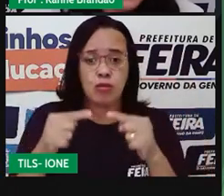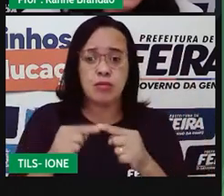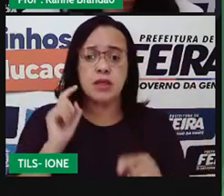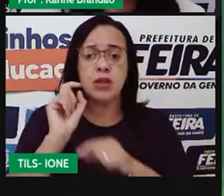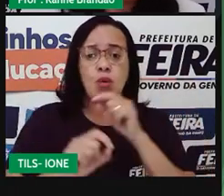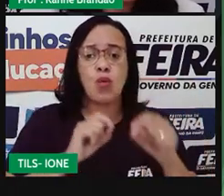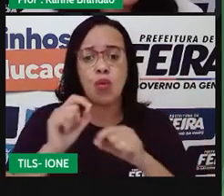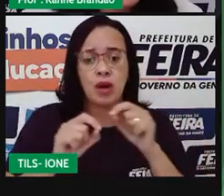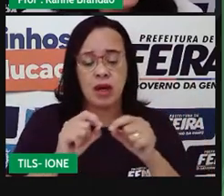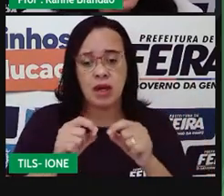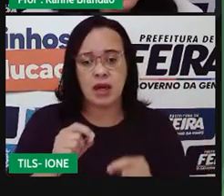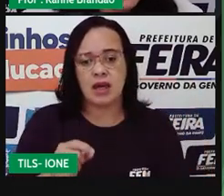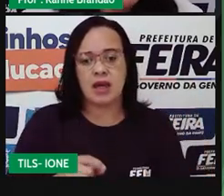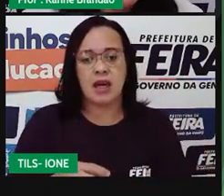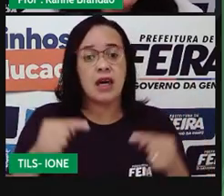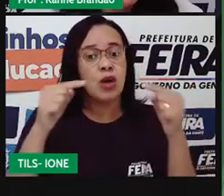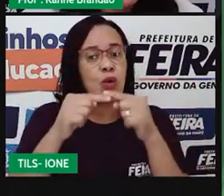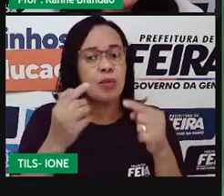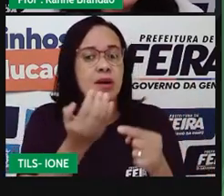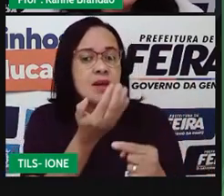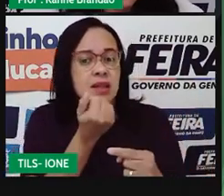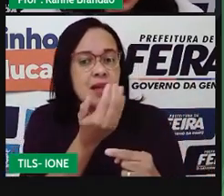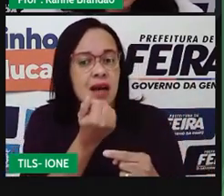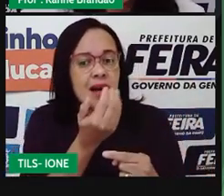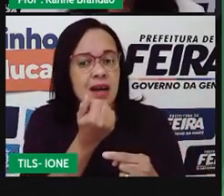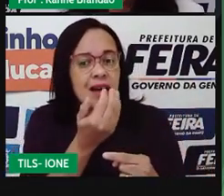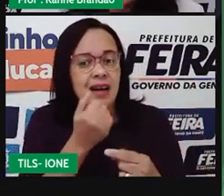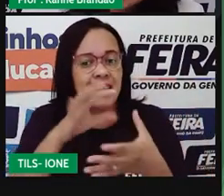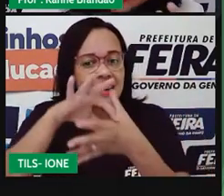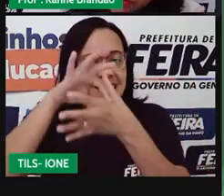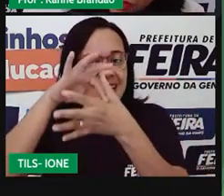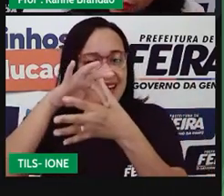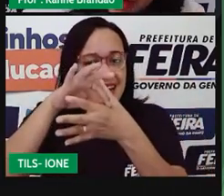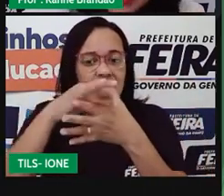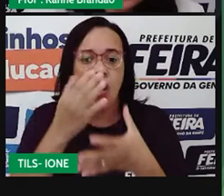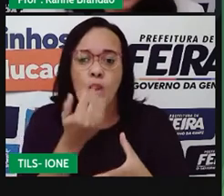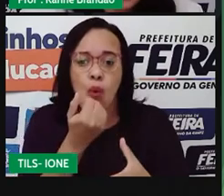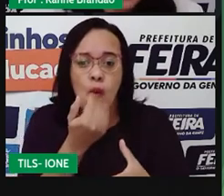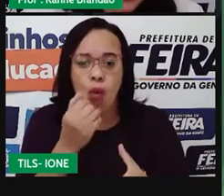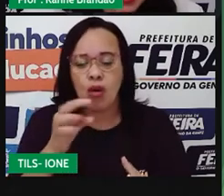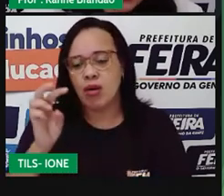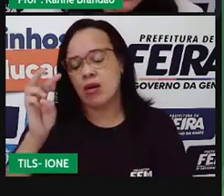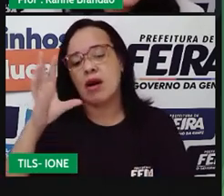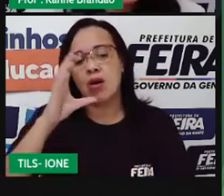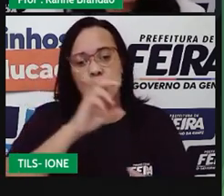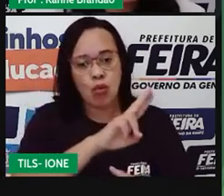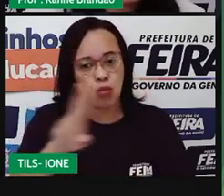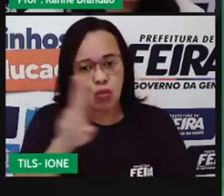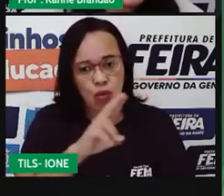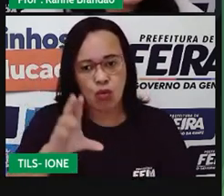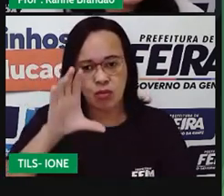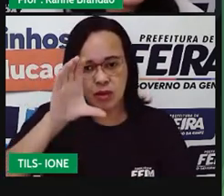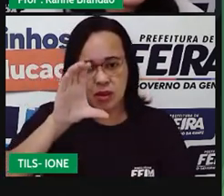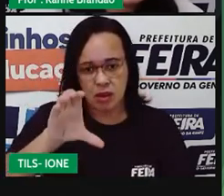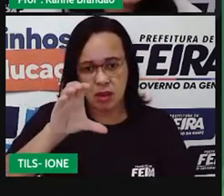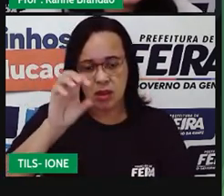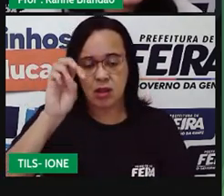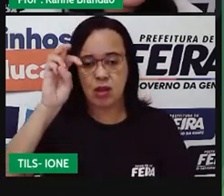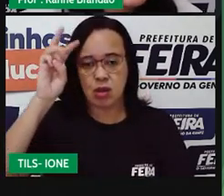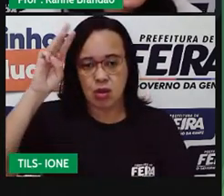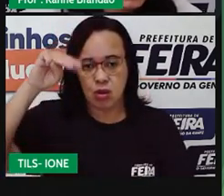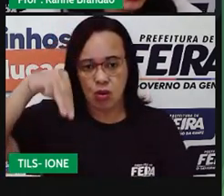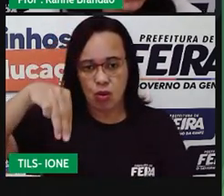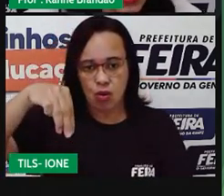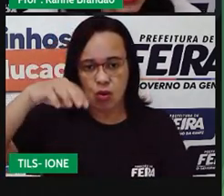é o comensalismo. Tá? Comensalismo. Comer, certo? E são espécies, uma relação